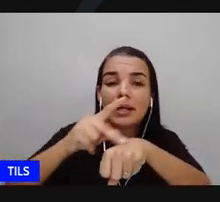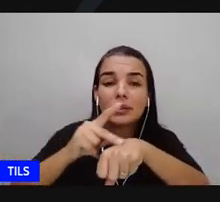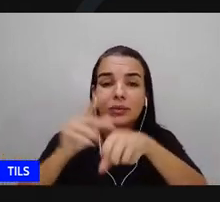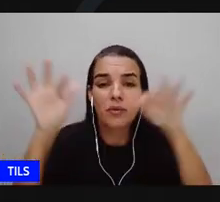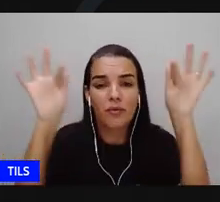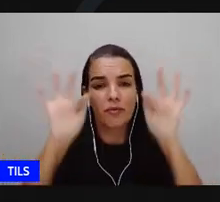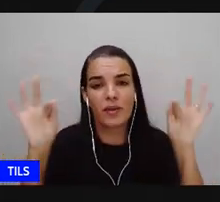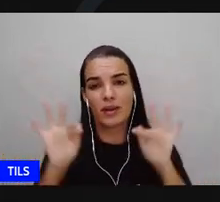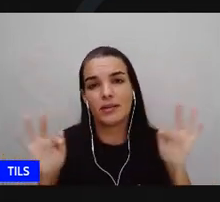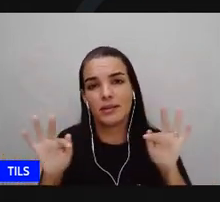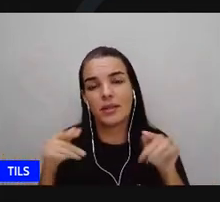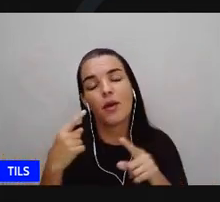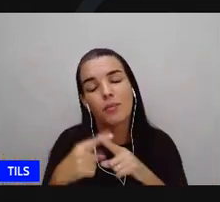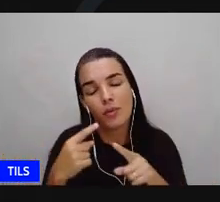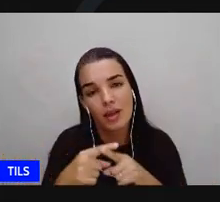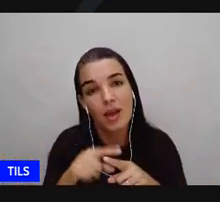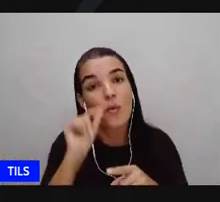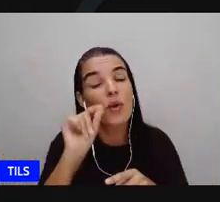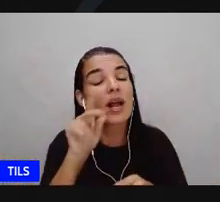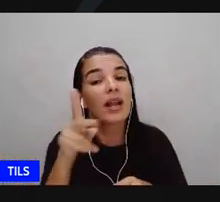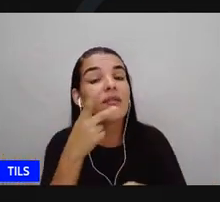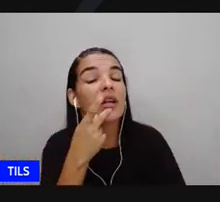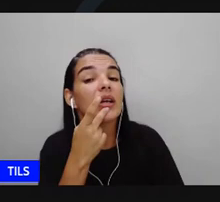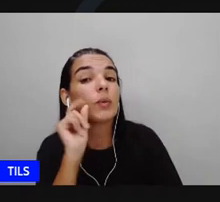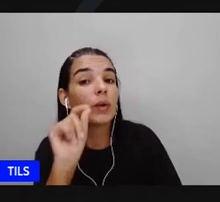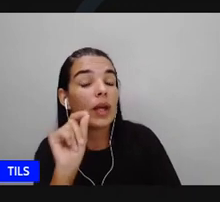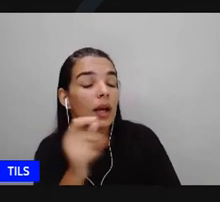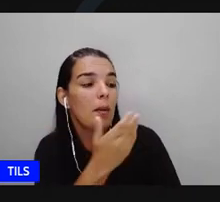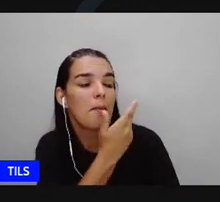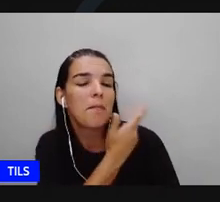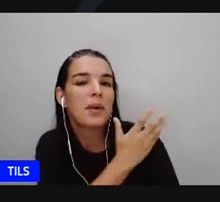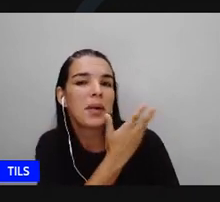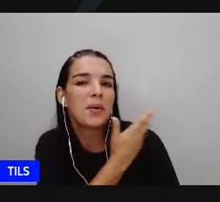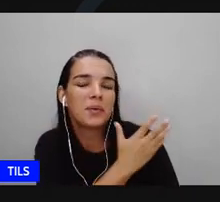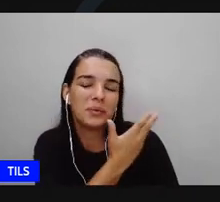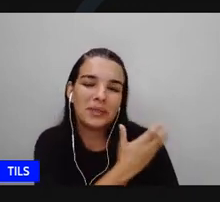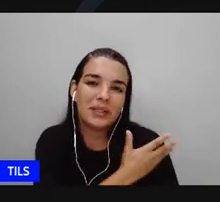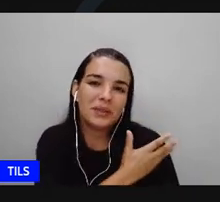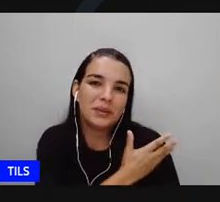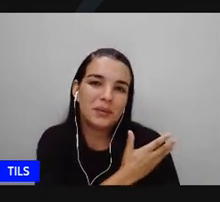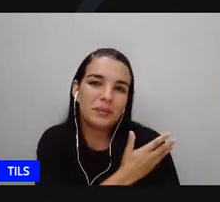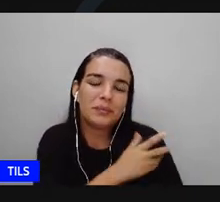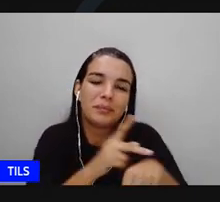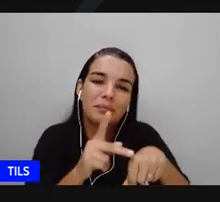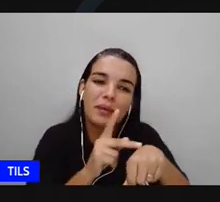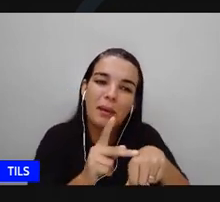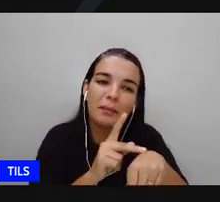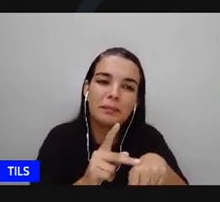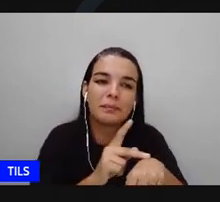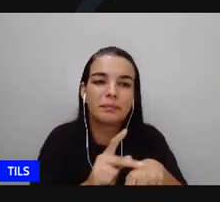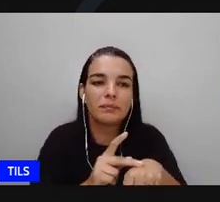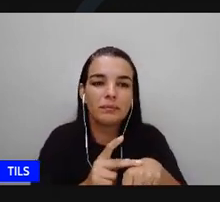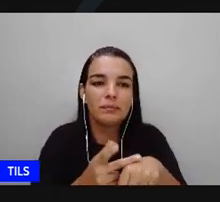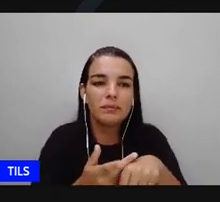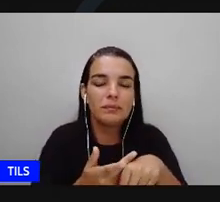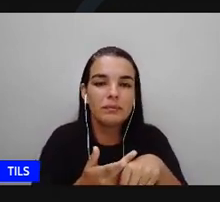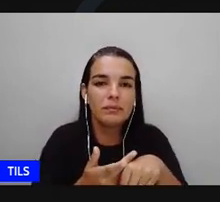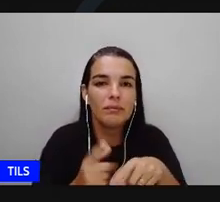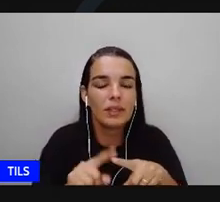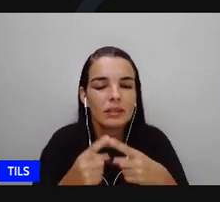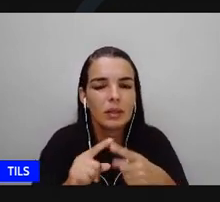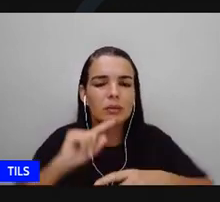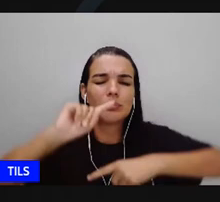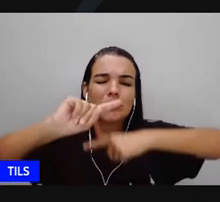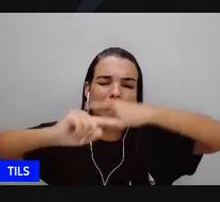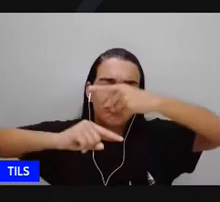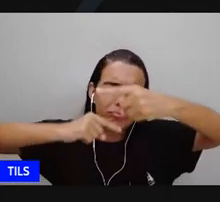a existência do preconceito racial do racismo então passados muitos anos